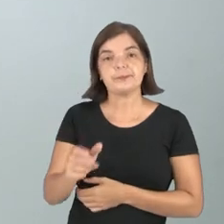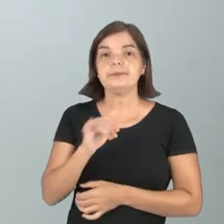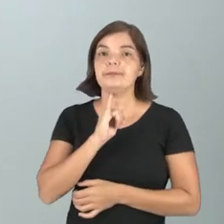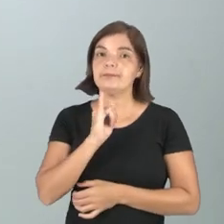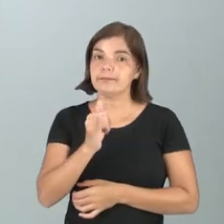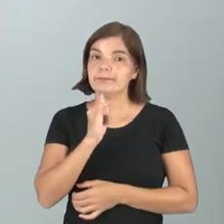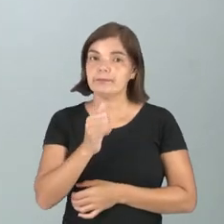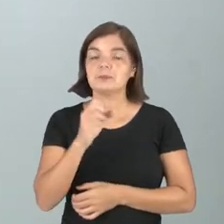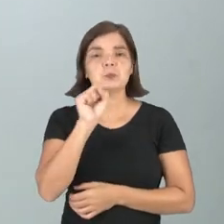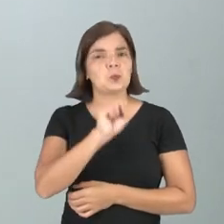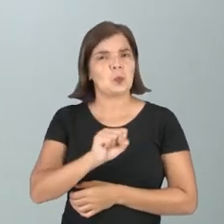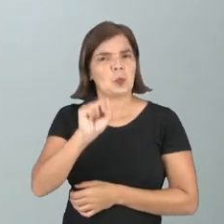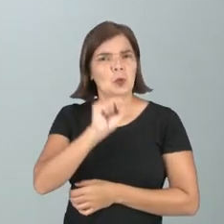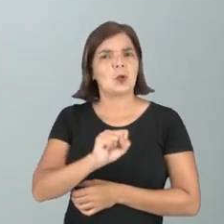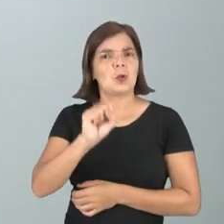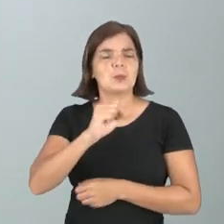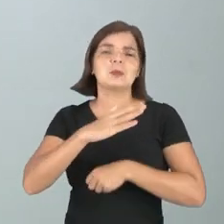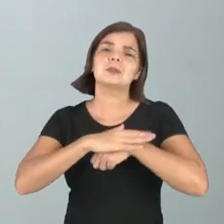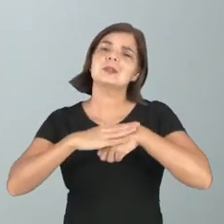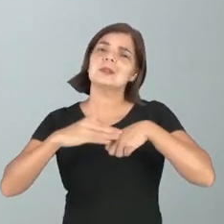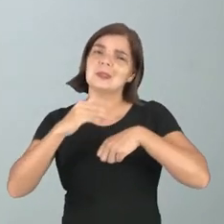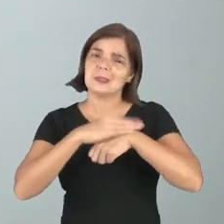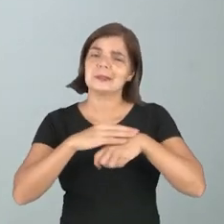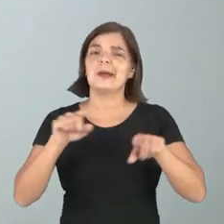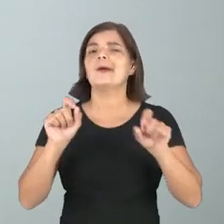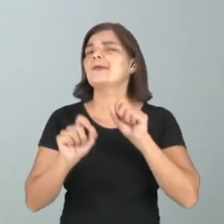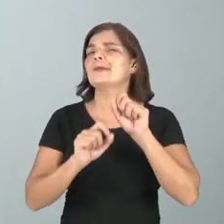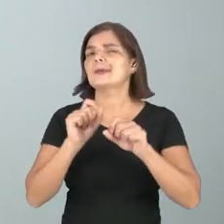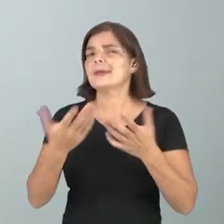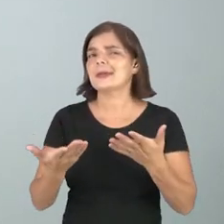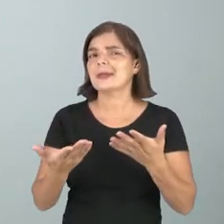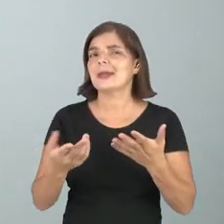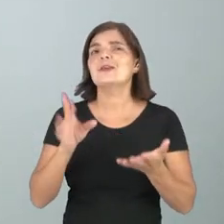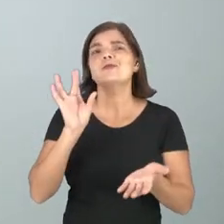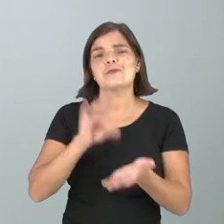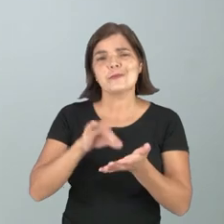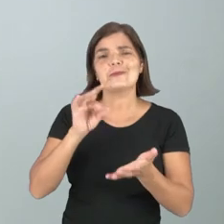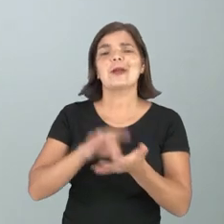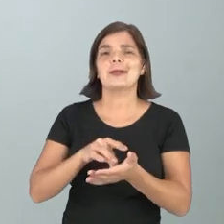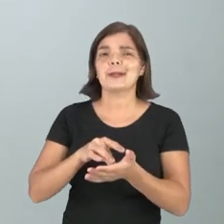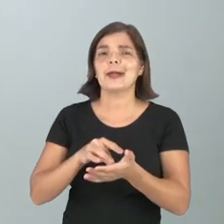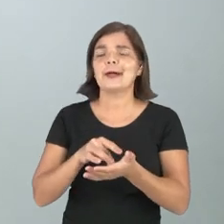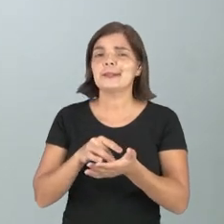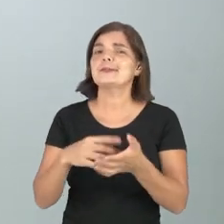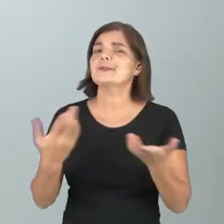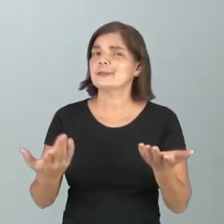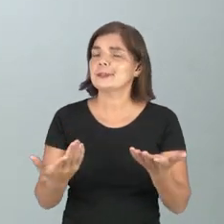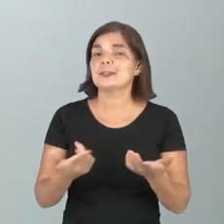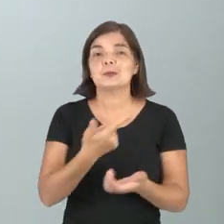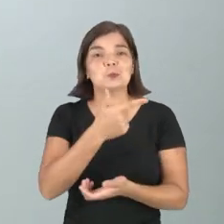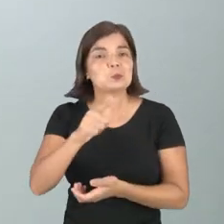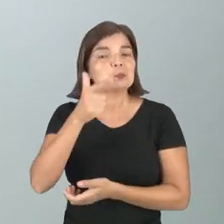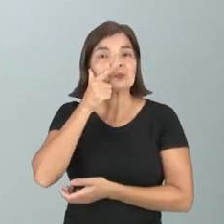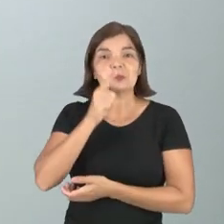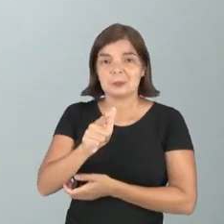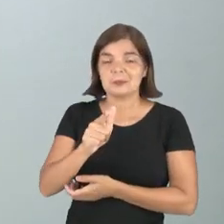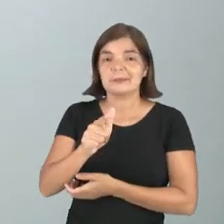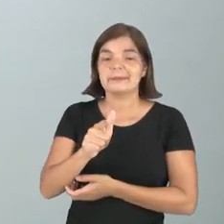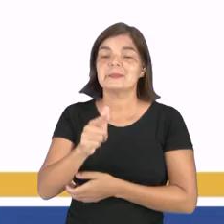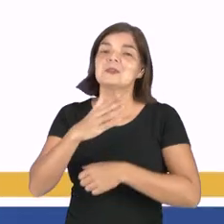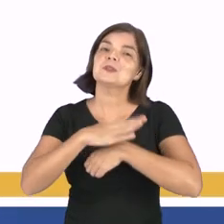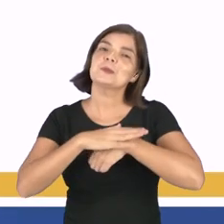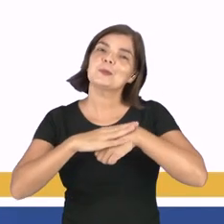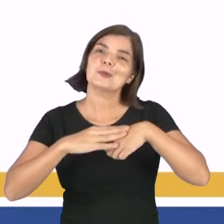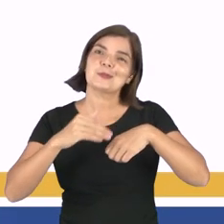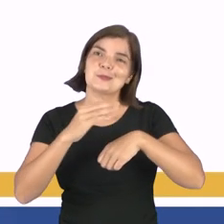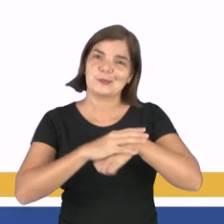eufemismo, ela tá encalhada. O que ela quis dizer? Pois ela acha que a palavra está suavizando o estado em que